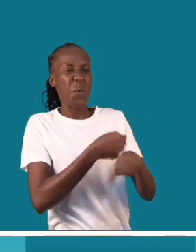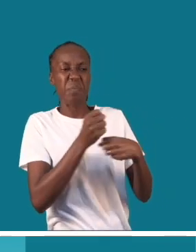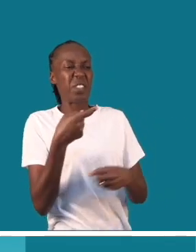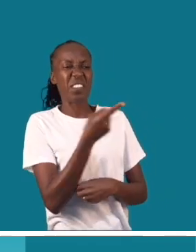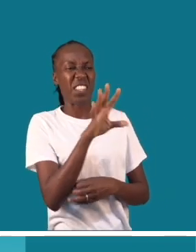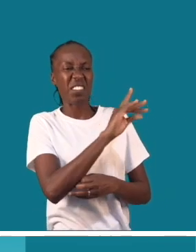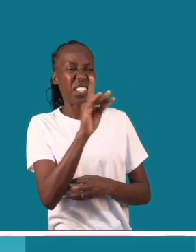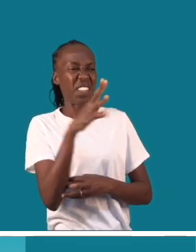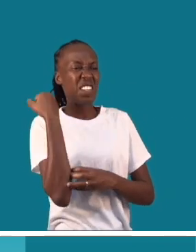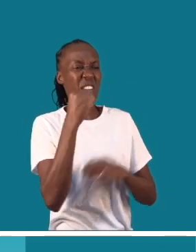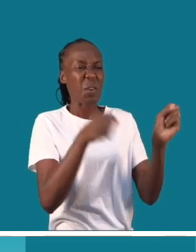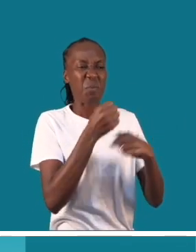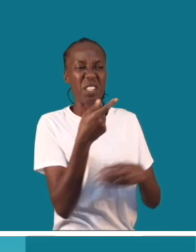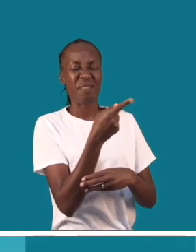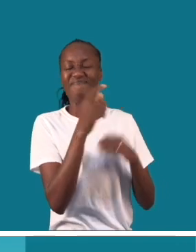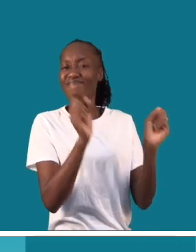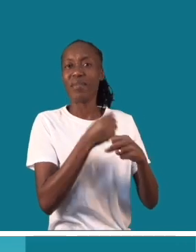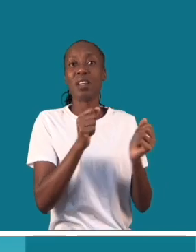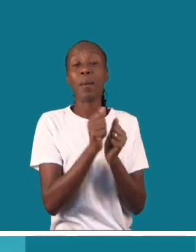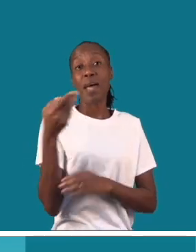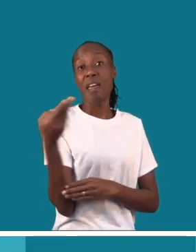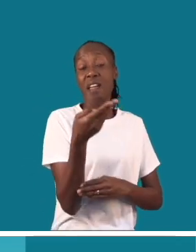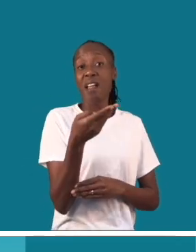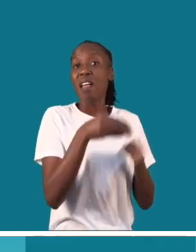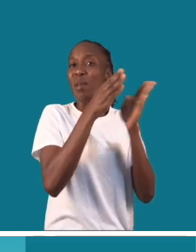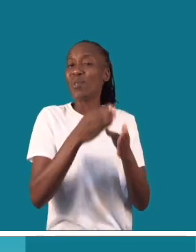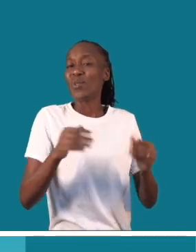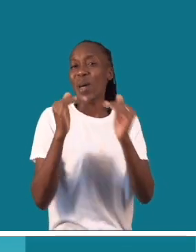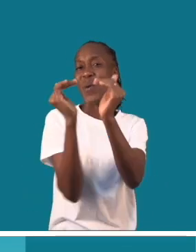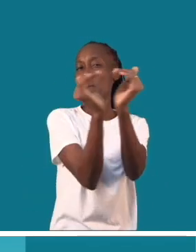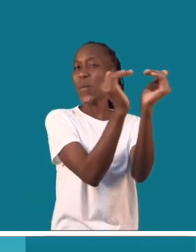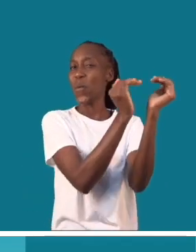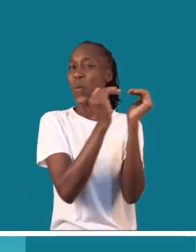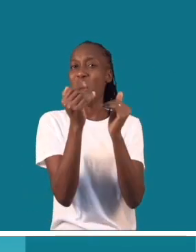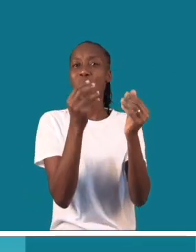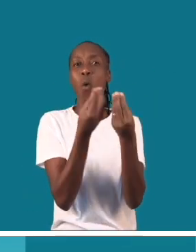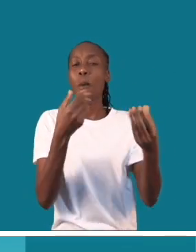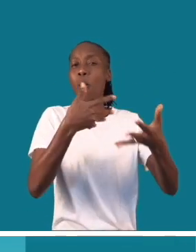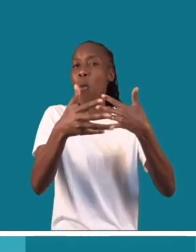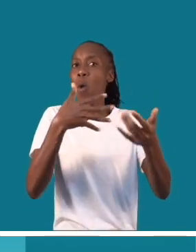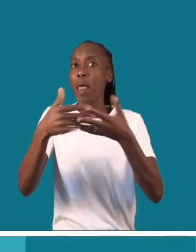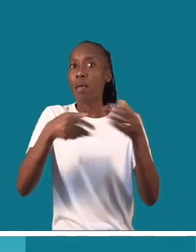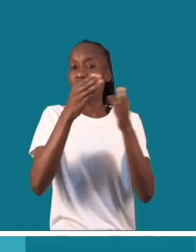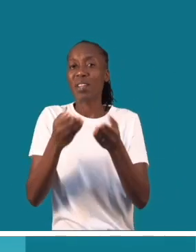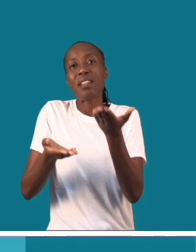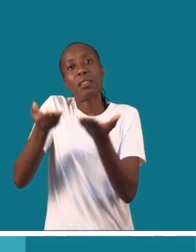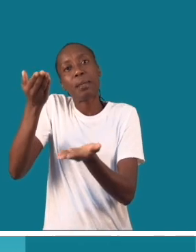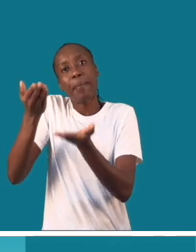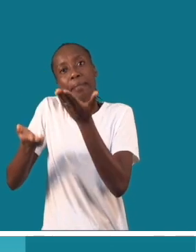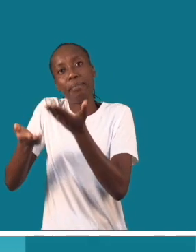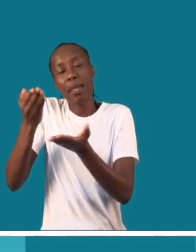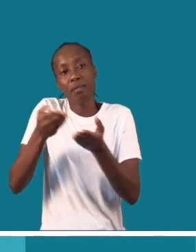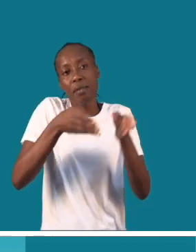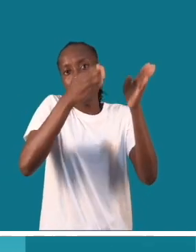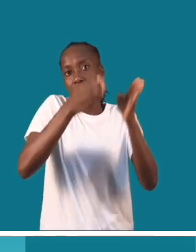incapaz de cometer um crime. Ele é uma pessoa como qualquer, de acordo com a sua